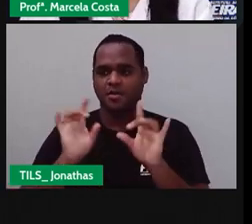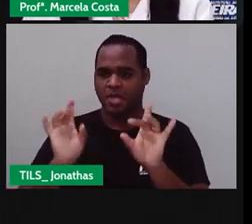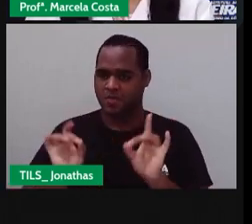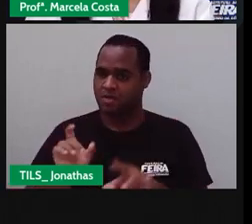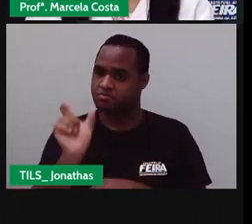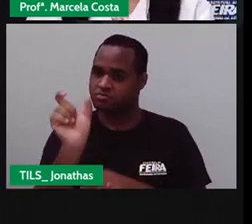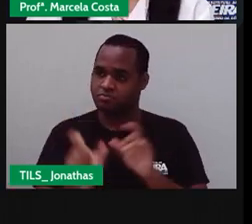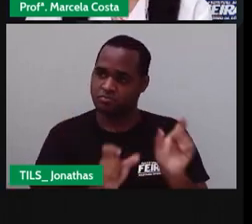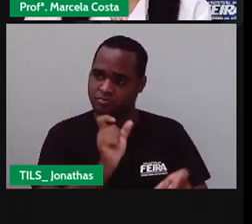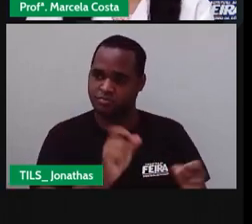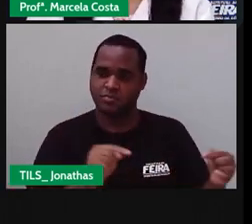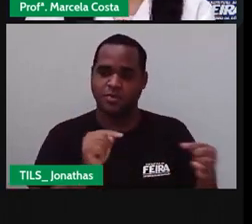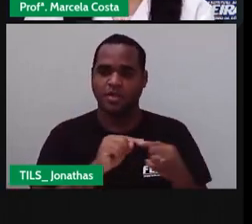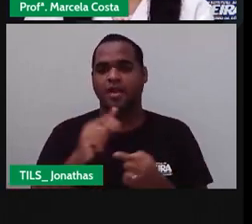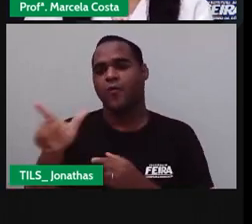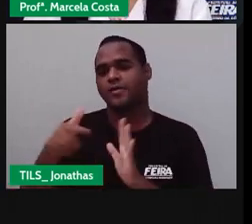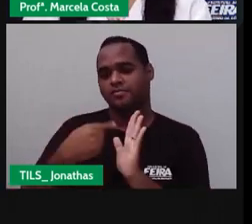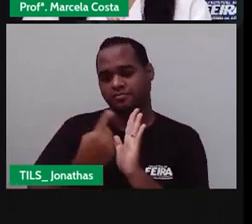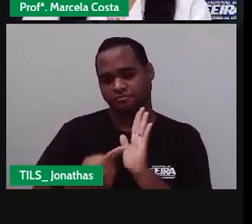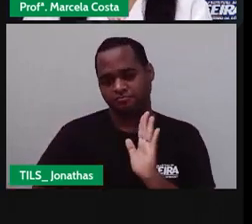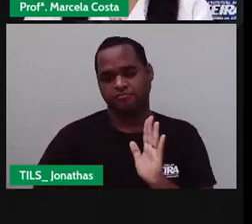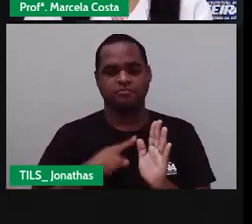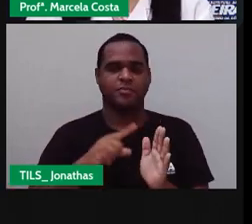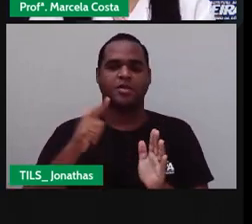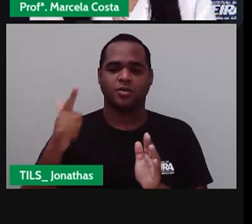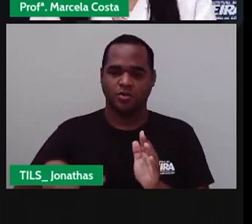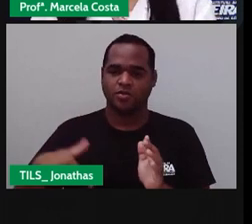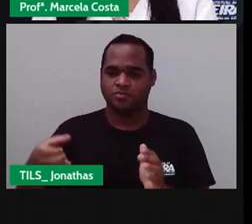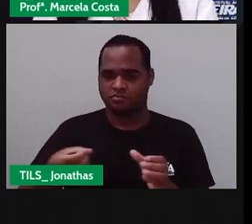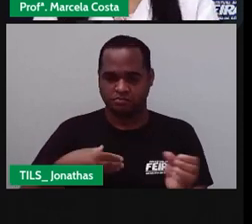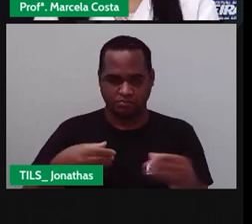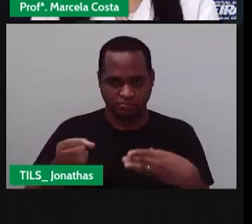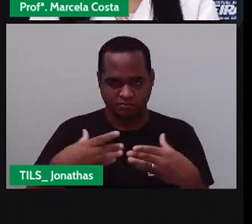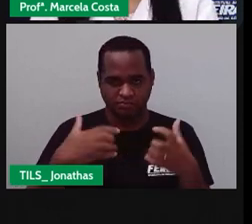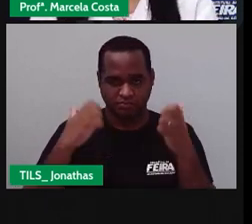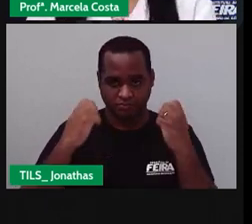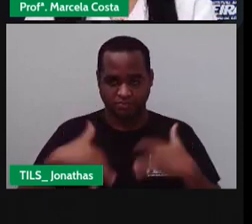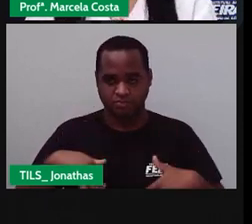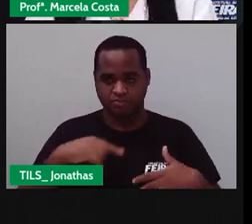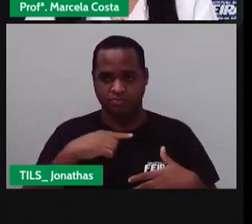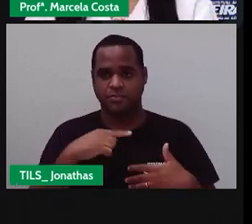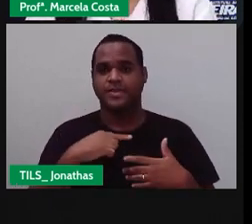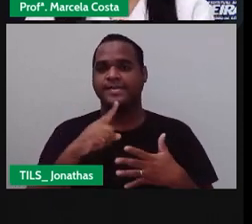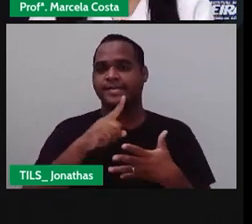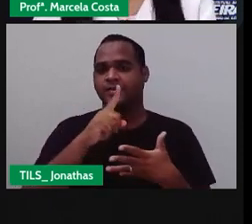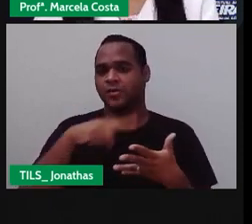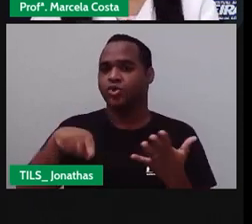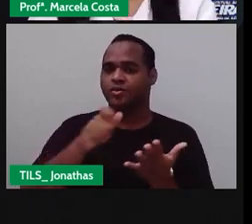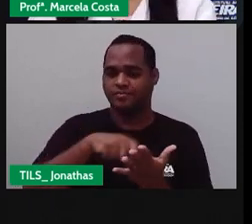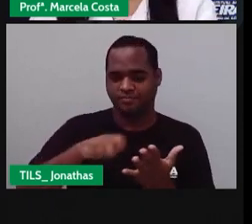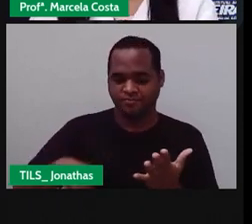Agora Pega aí O seu caderno Novamente Que a gente vai Escrever